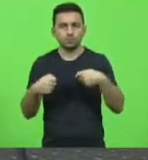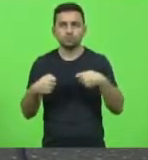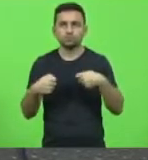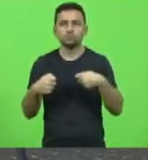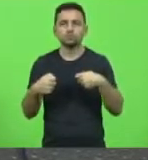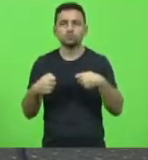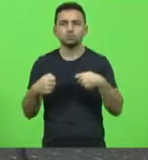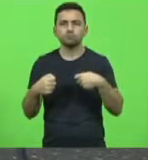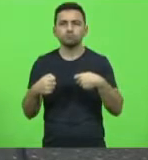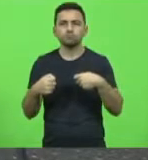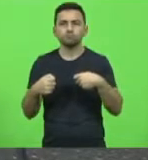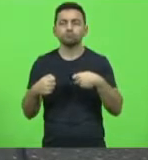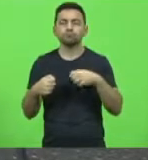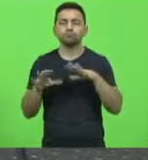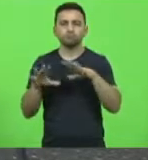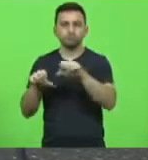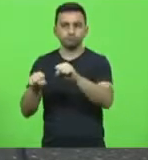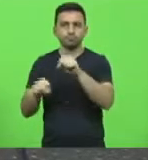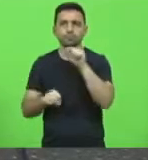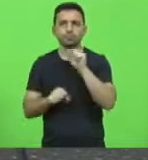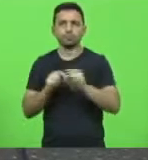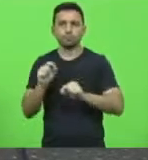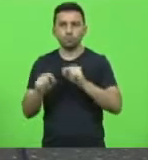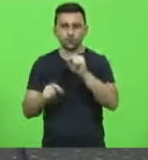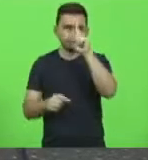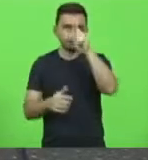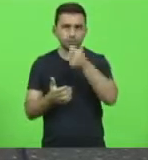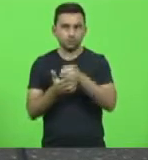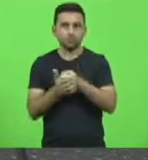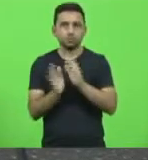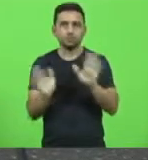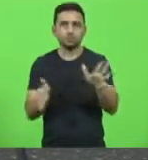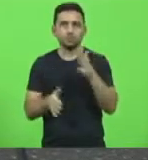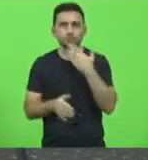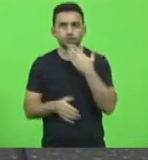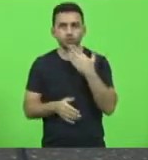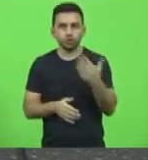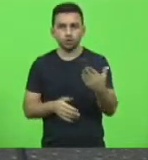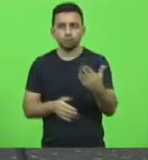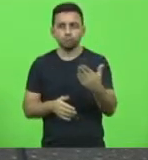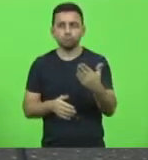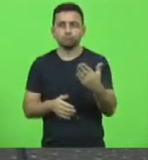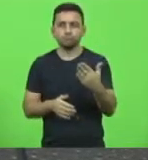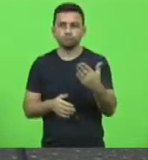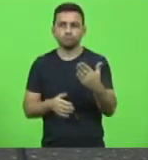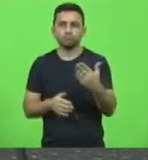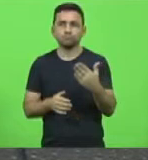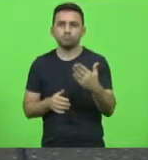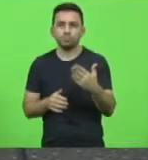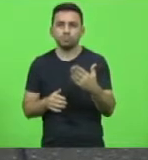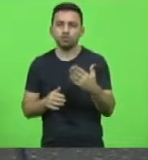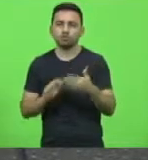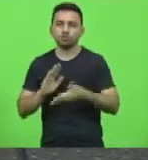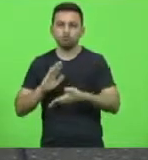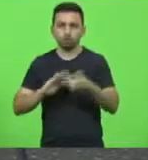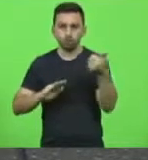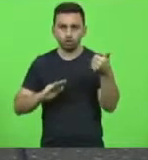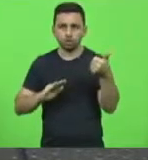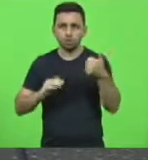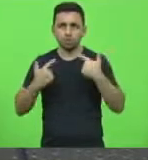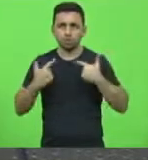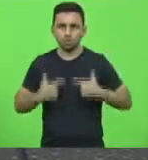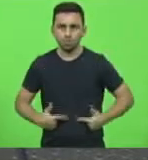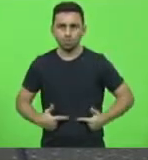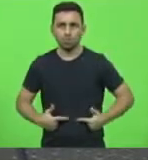definitivo, as decisões reclamadas no que tange a subtração da imunidade parlamentar feita